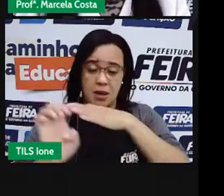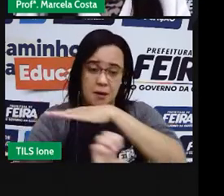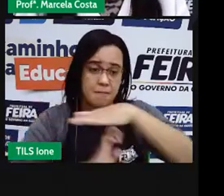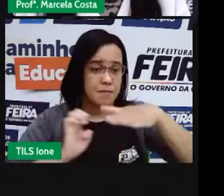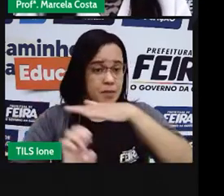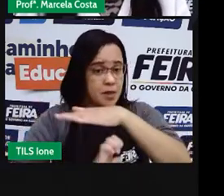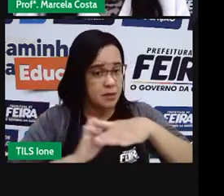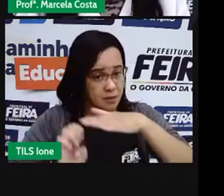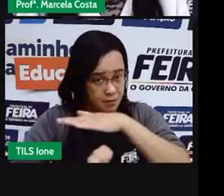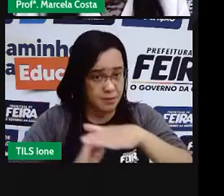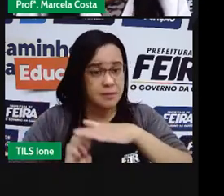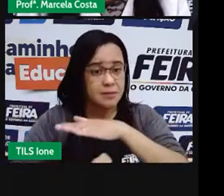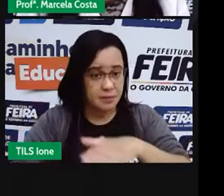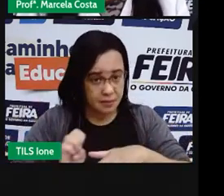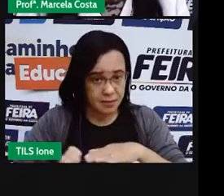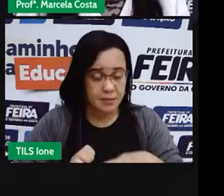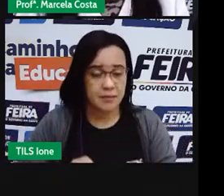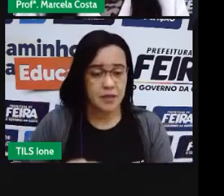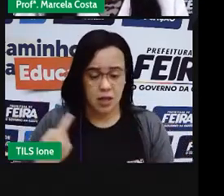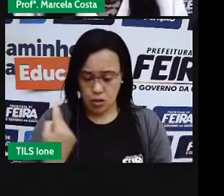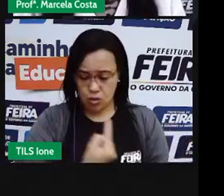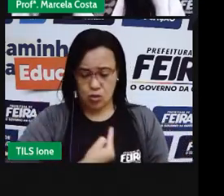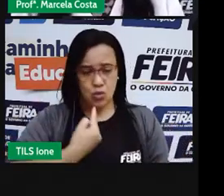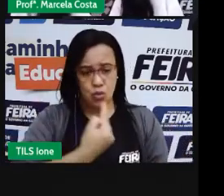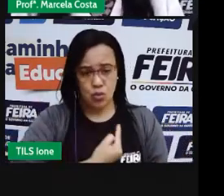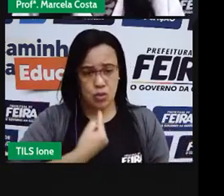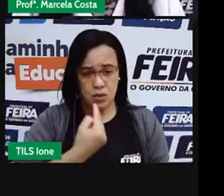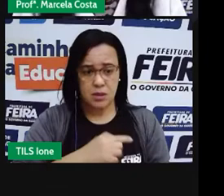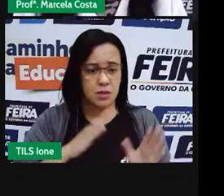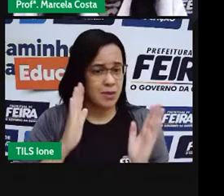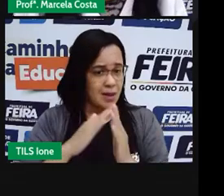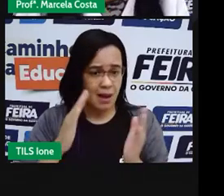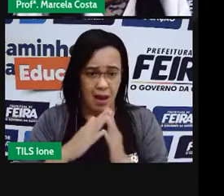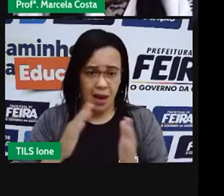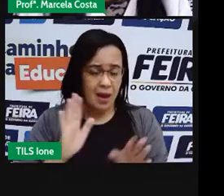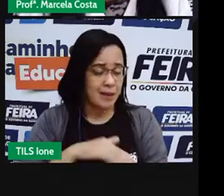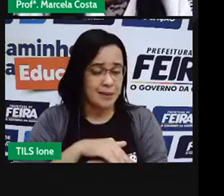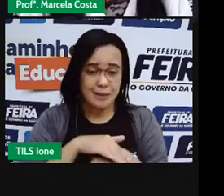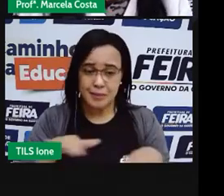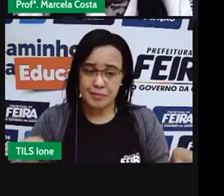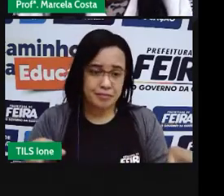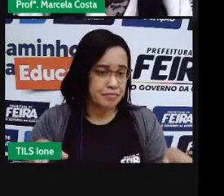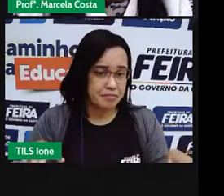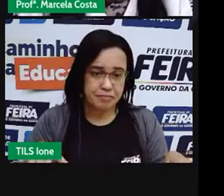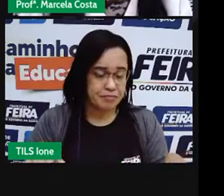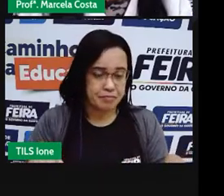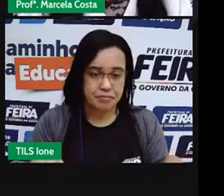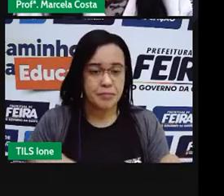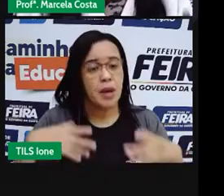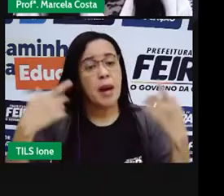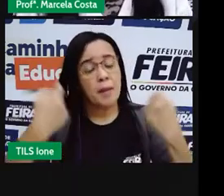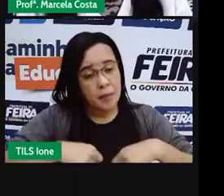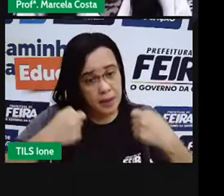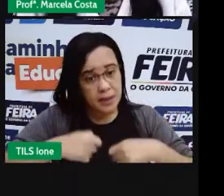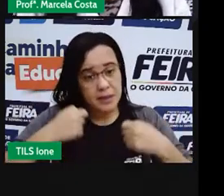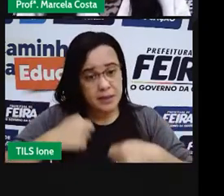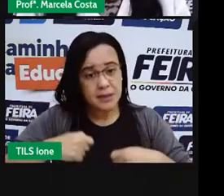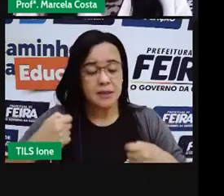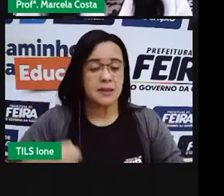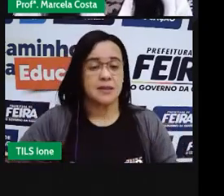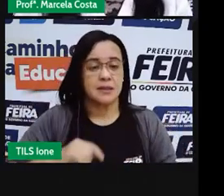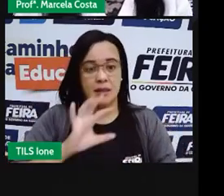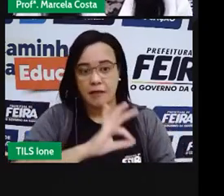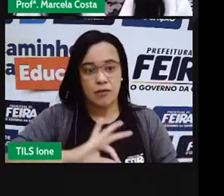Porque, se não, se só você aí da sua casa fizer isso, não vai aguentar. O planeta é muito grande.